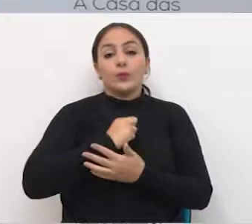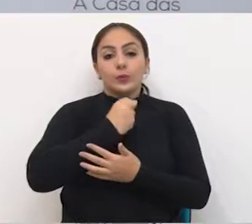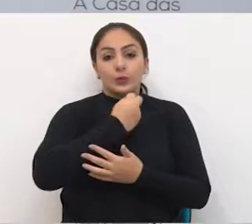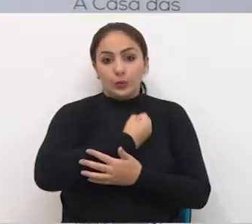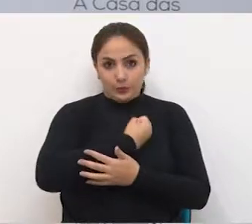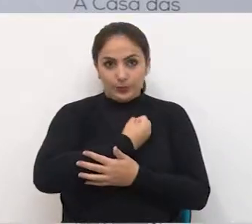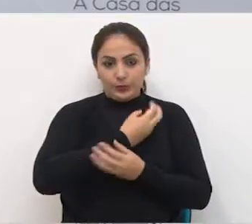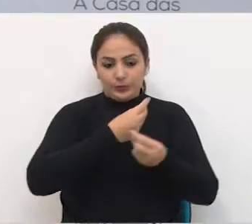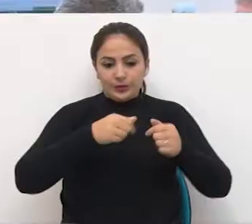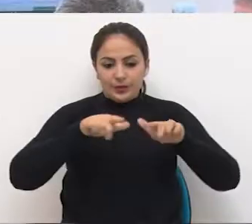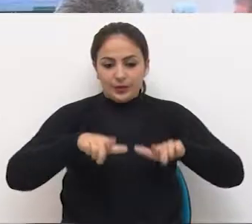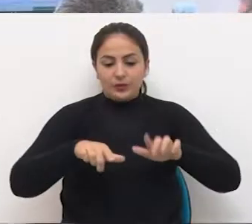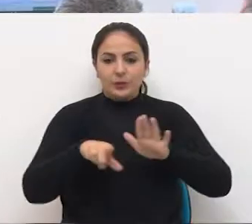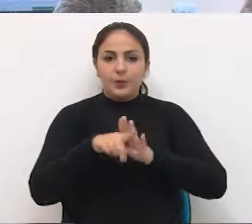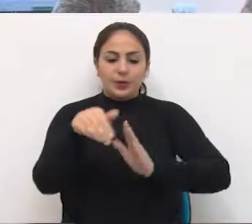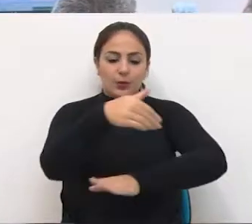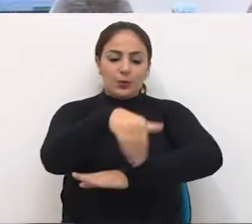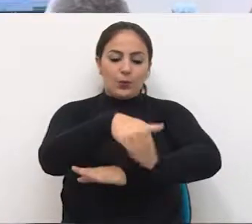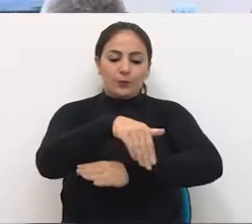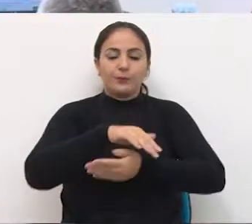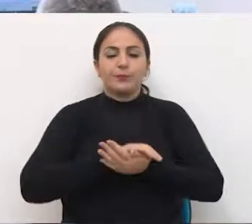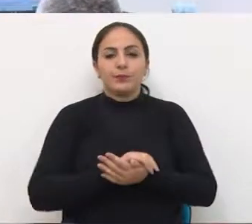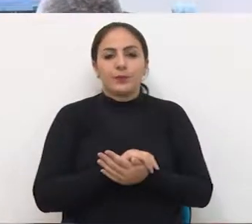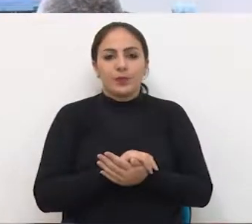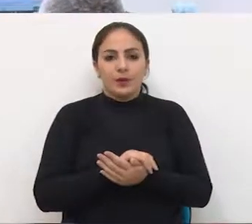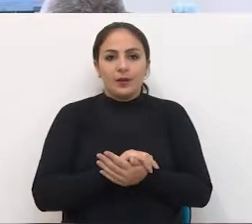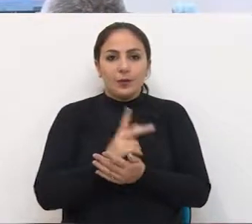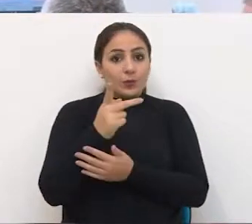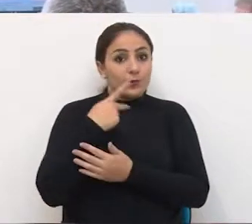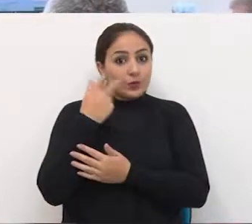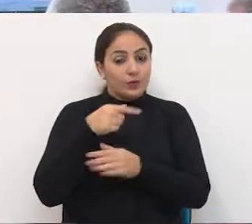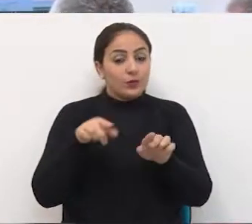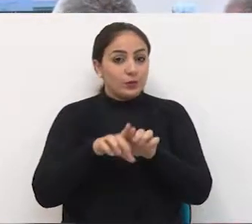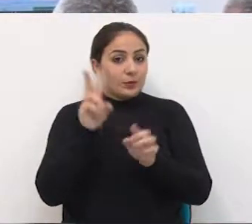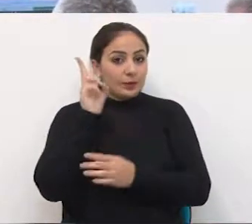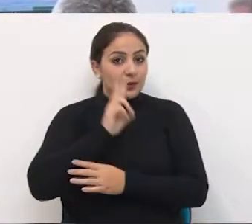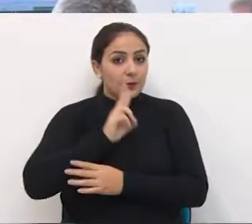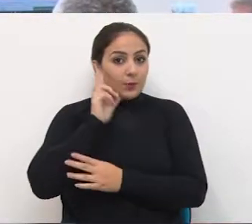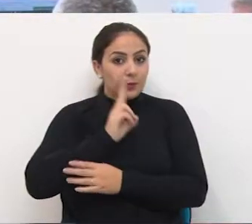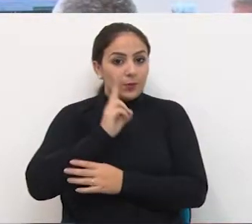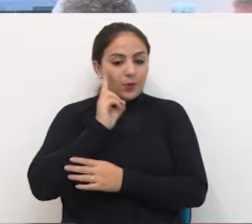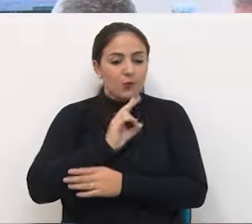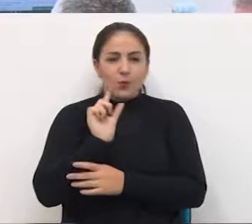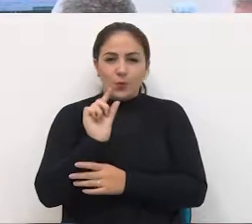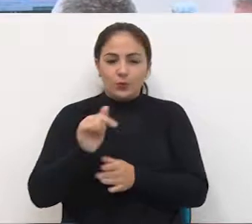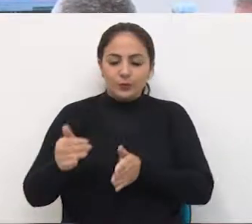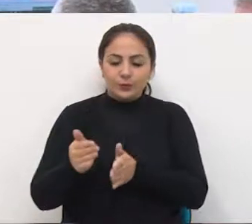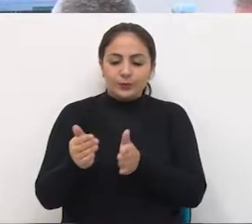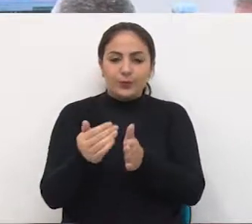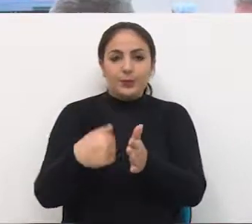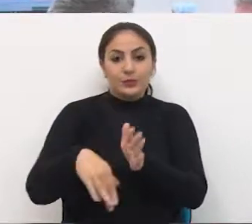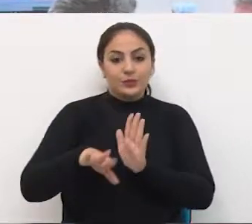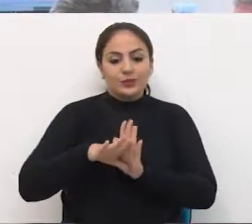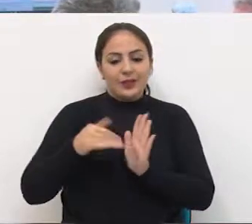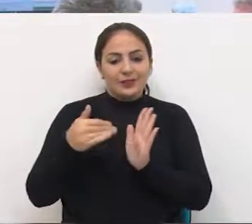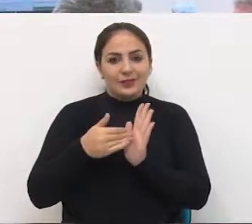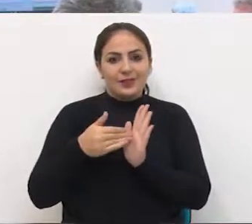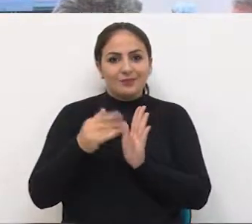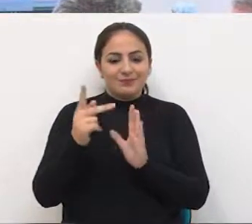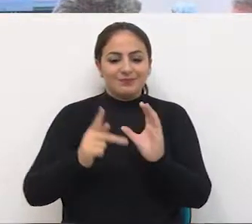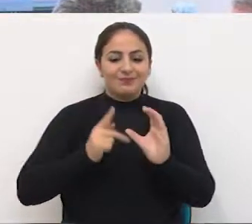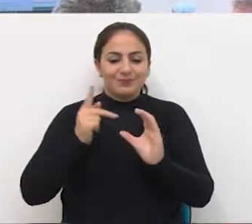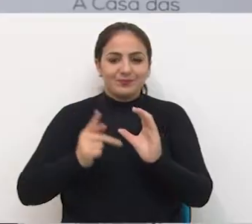é o número do terreno e o número da rua. O parlamentar também lembrou na tribuna parte de sua trajetória para chegar até o